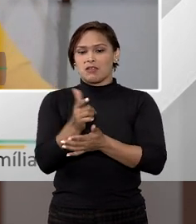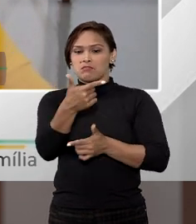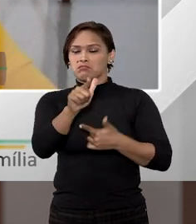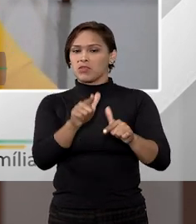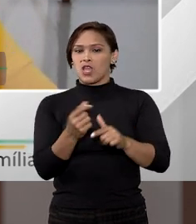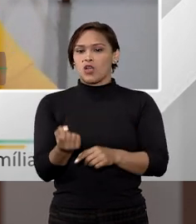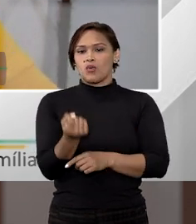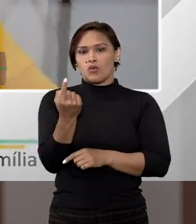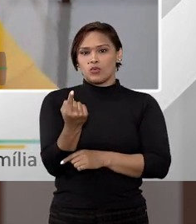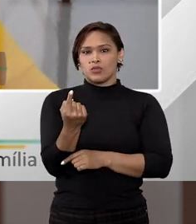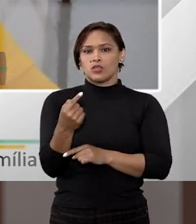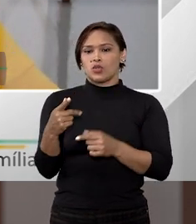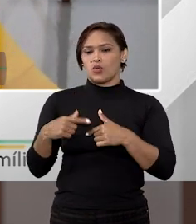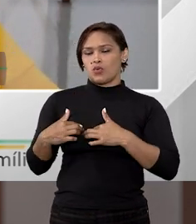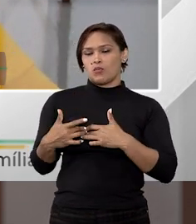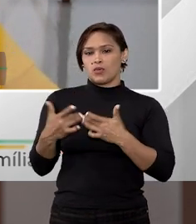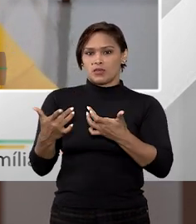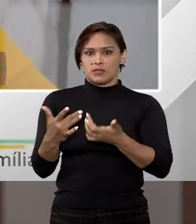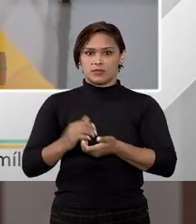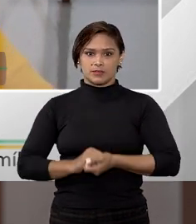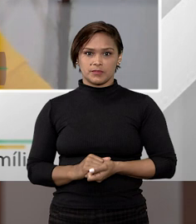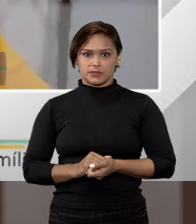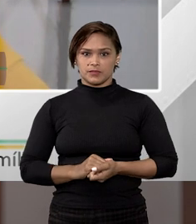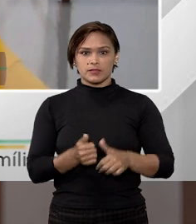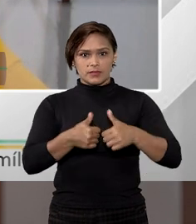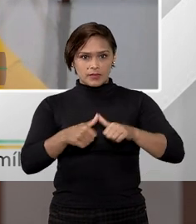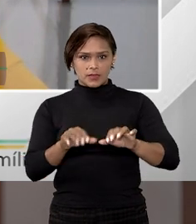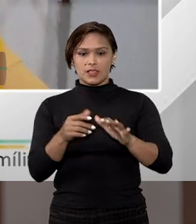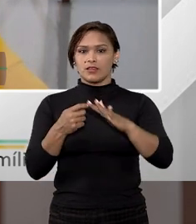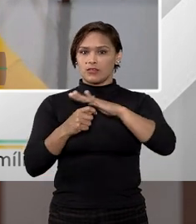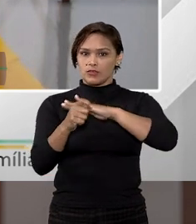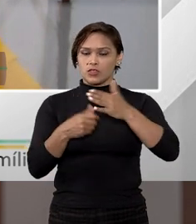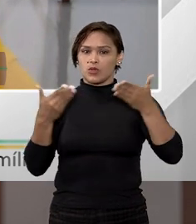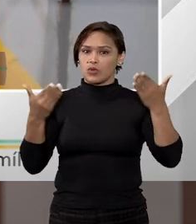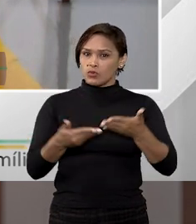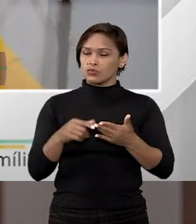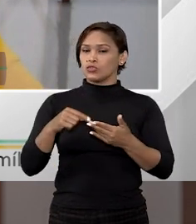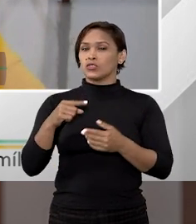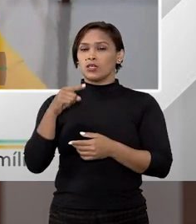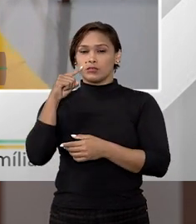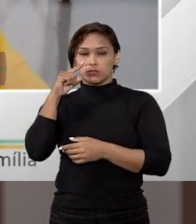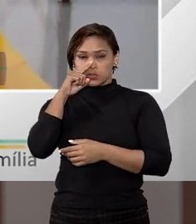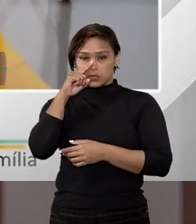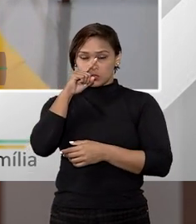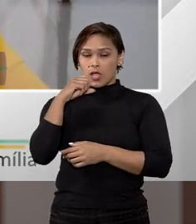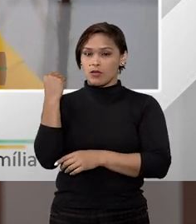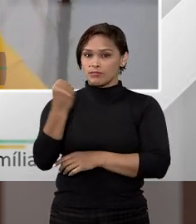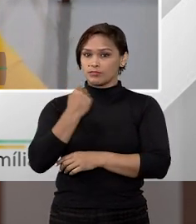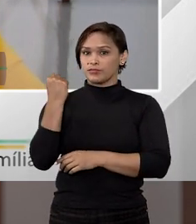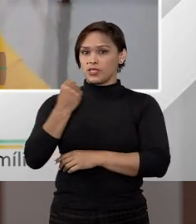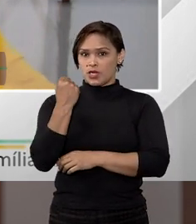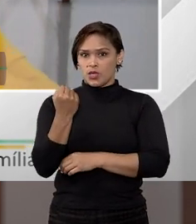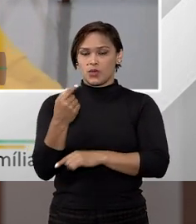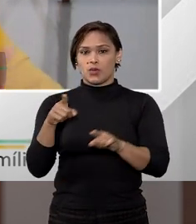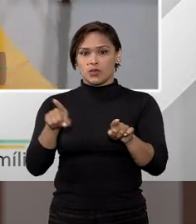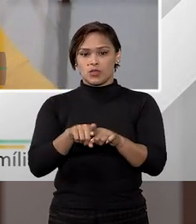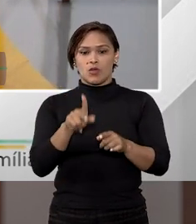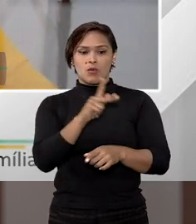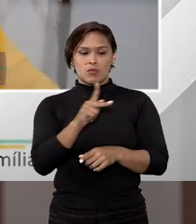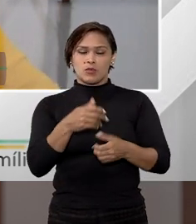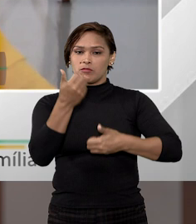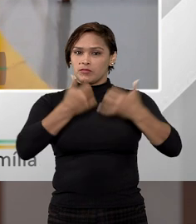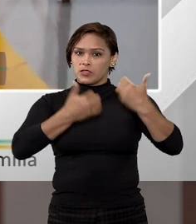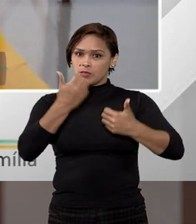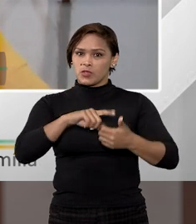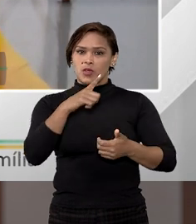ou que seria aquele único bem. Então, ser fiador hoje é algo muito, muito, muito grave, então, como o professor Vitor